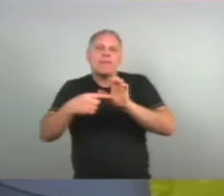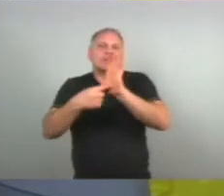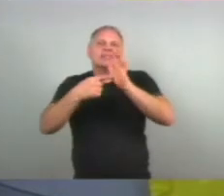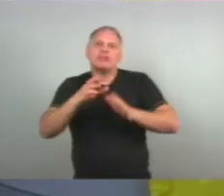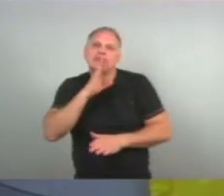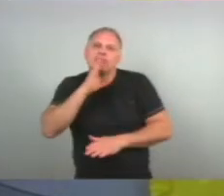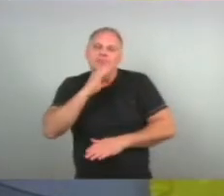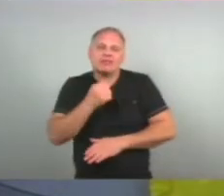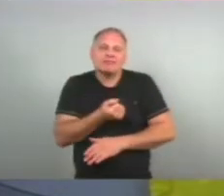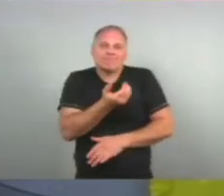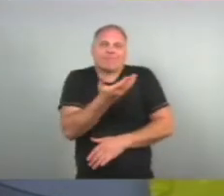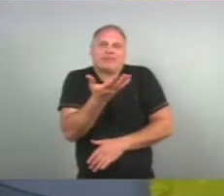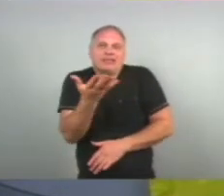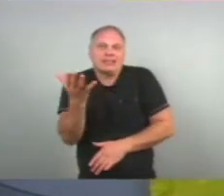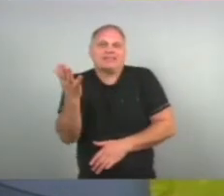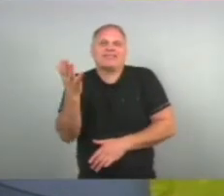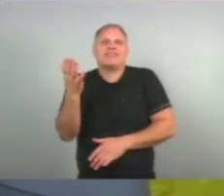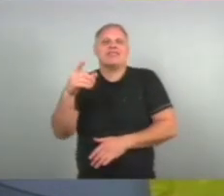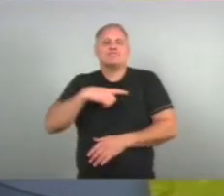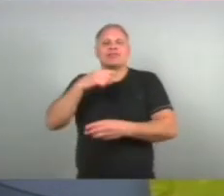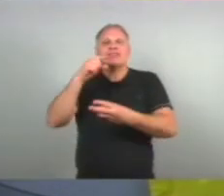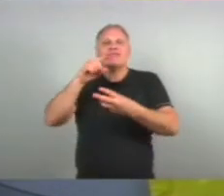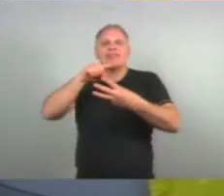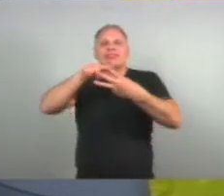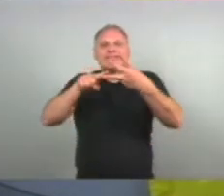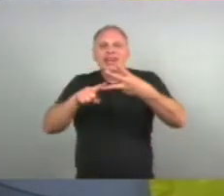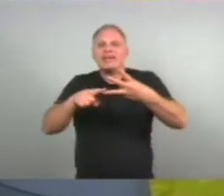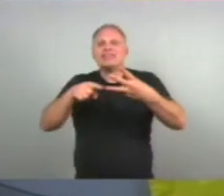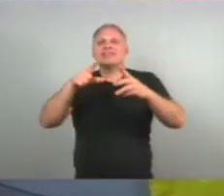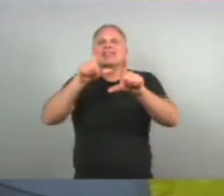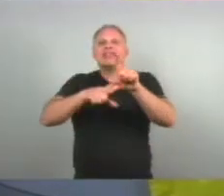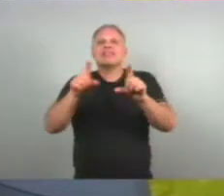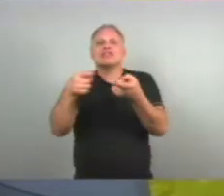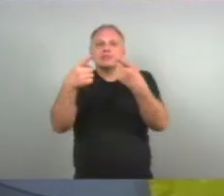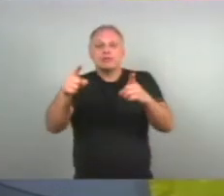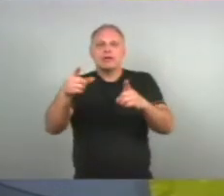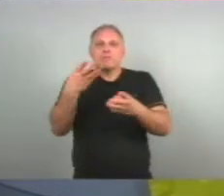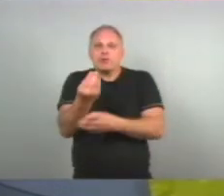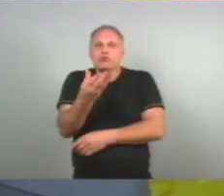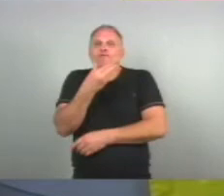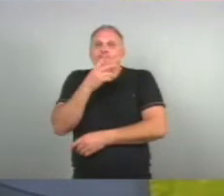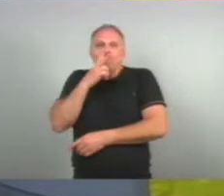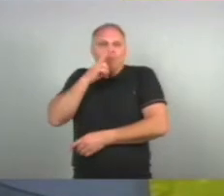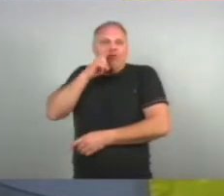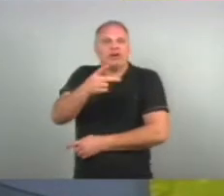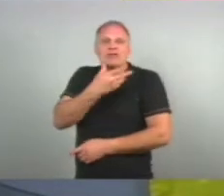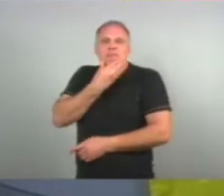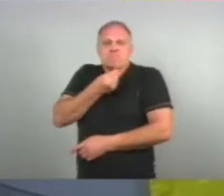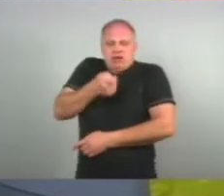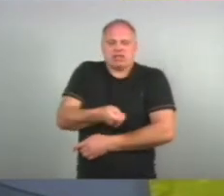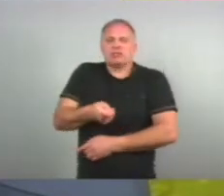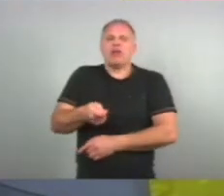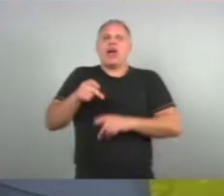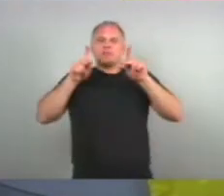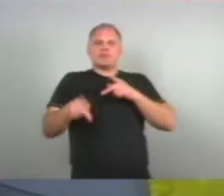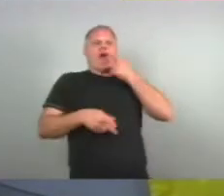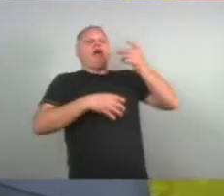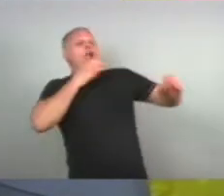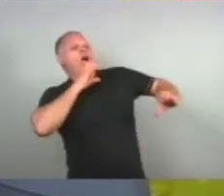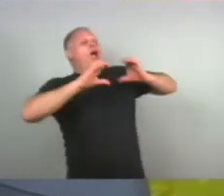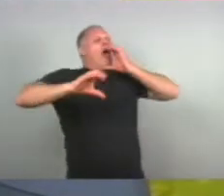pessoal Ali foi um recorte Sobre três letras De músicas Que eram extremamente Machistas E as pessoas cantam E não se dão conta